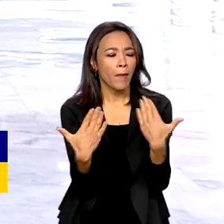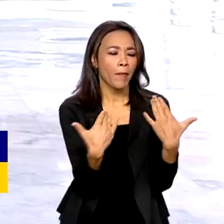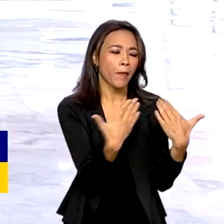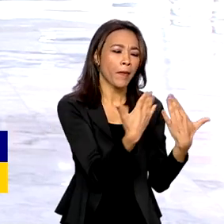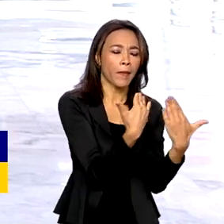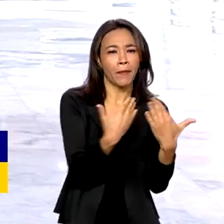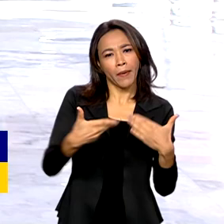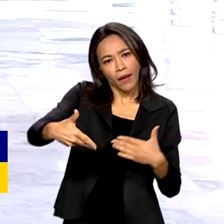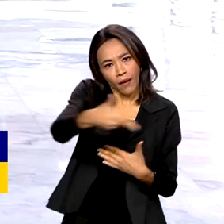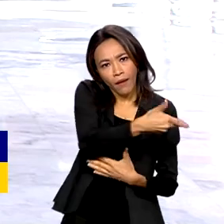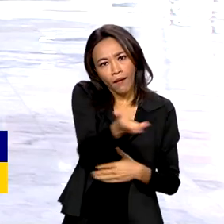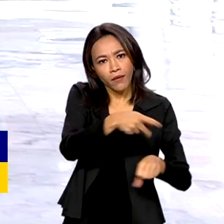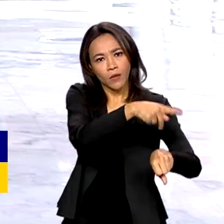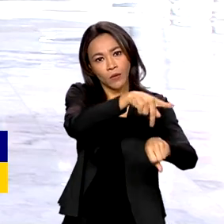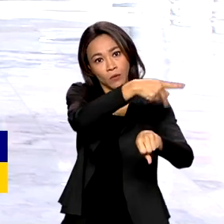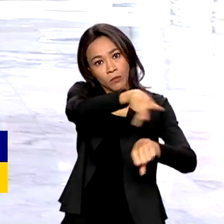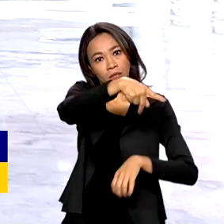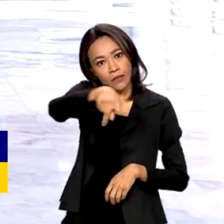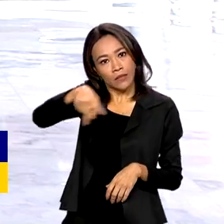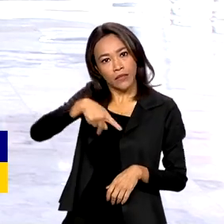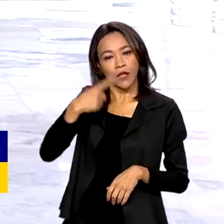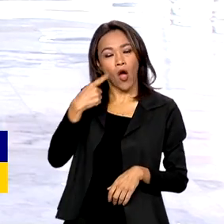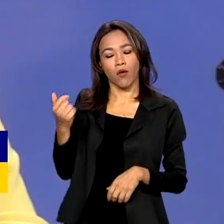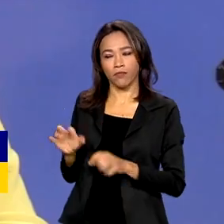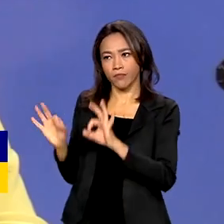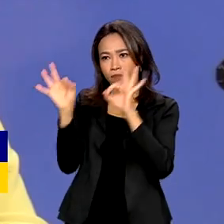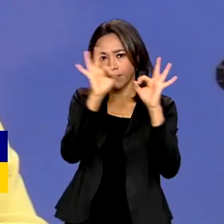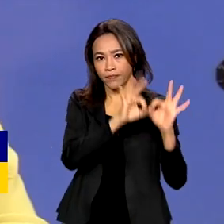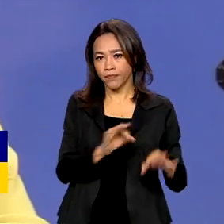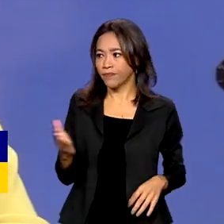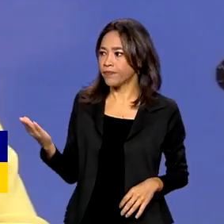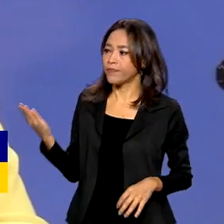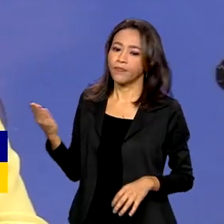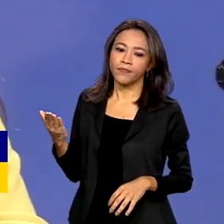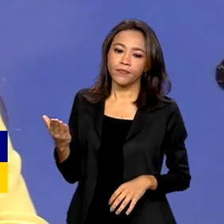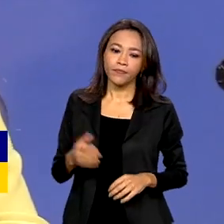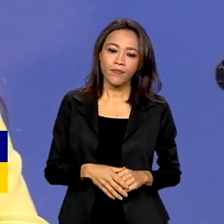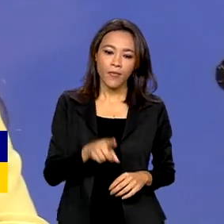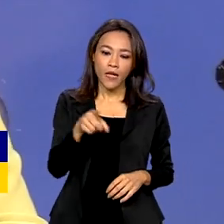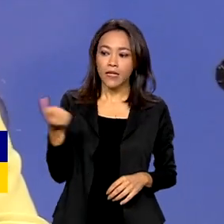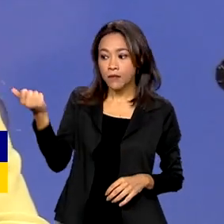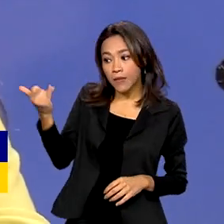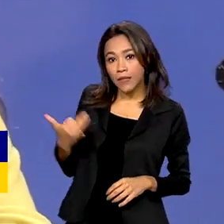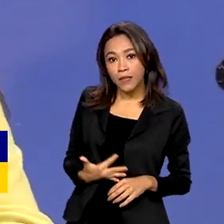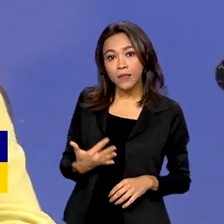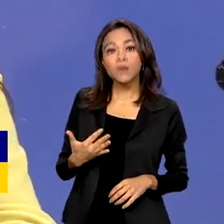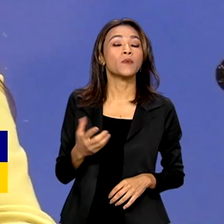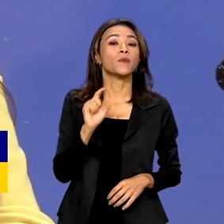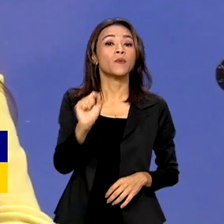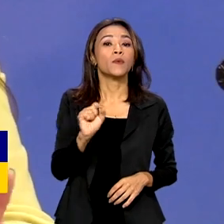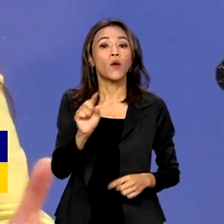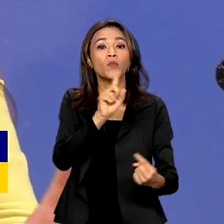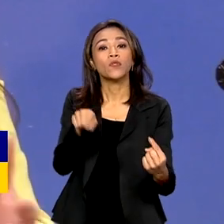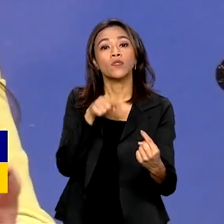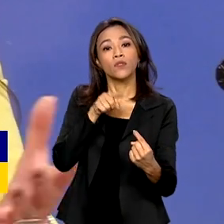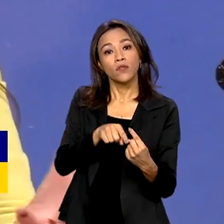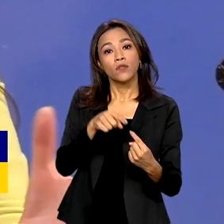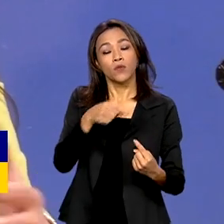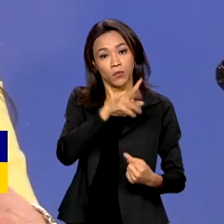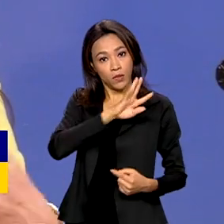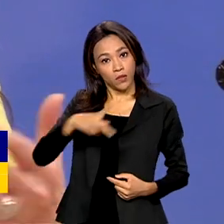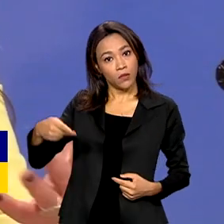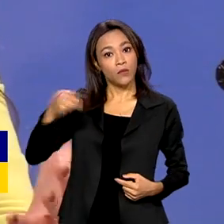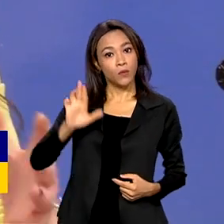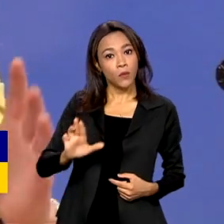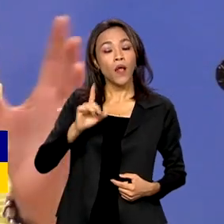entre os presidentes. Vamos acompanhar o que ela disse. A ideia do presidente é fazer um diálogo informal. A gente